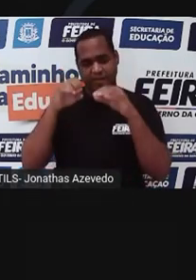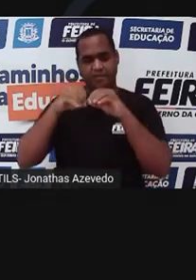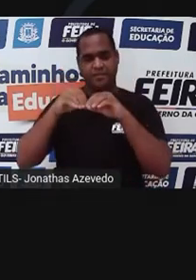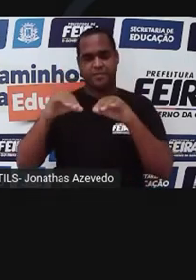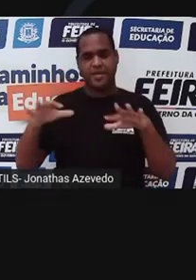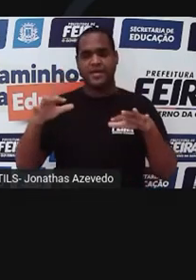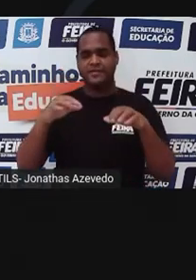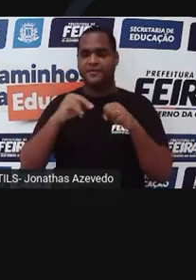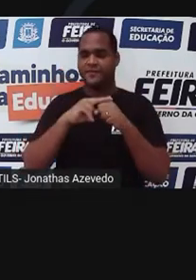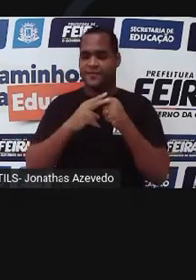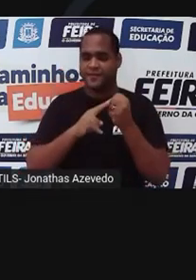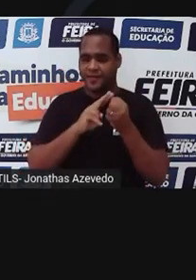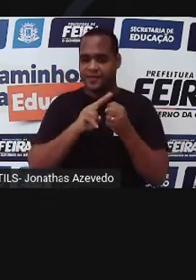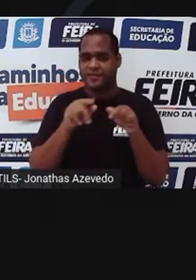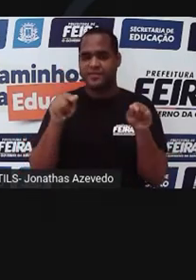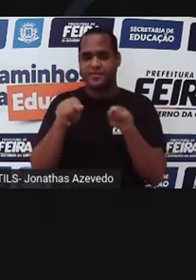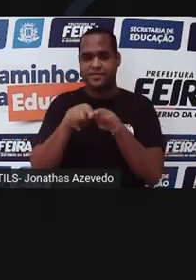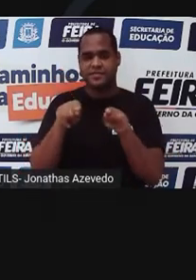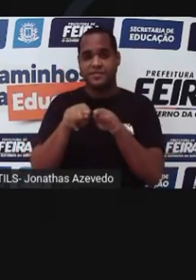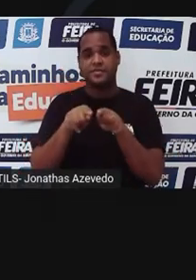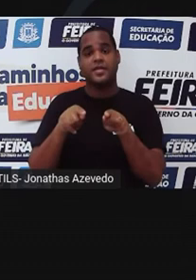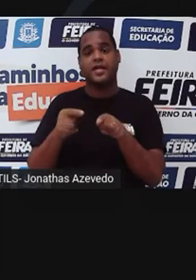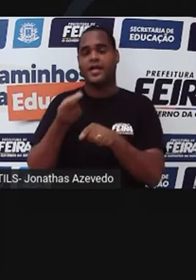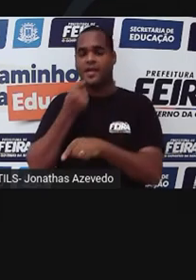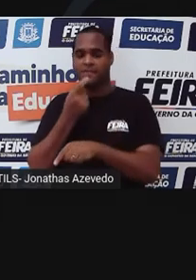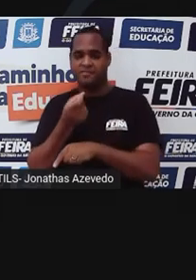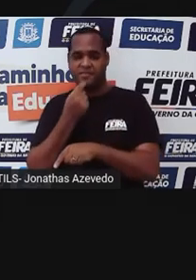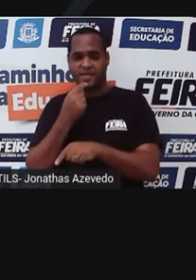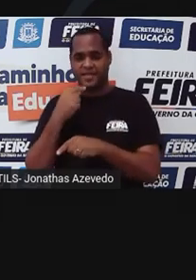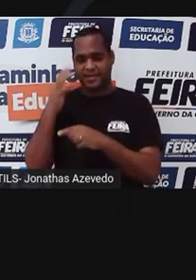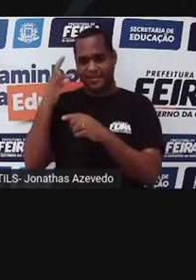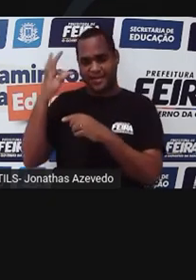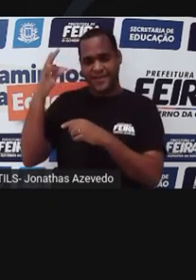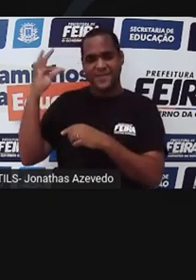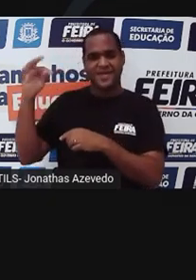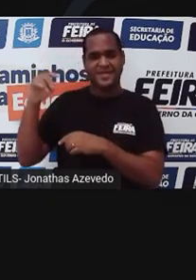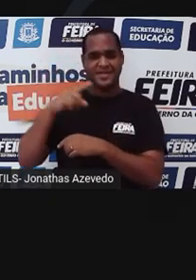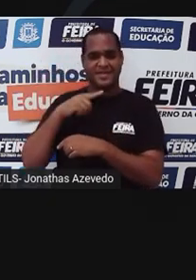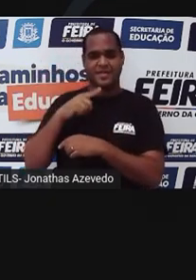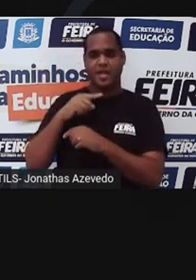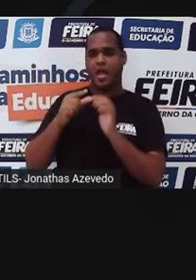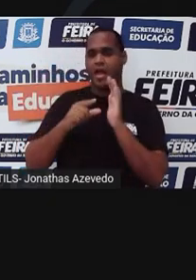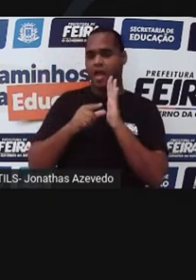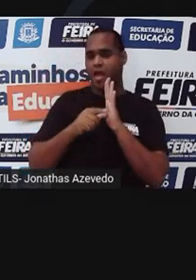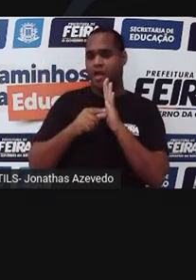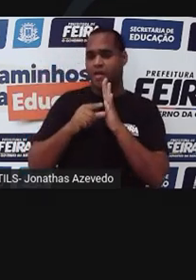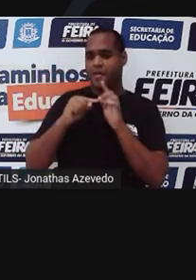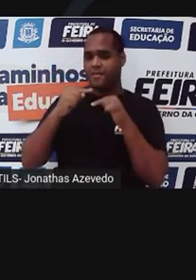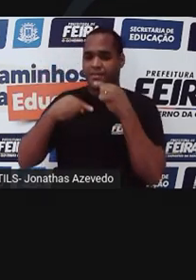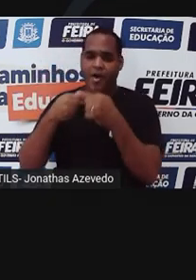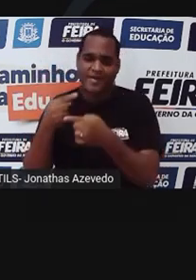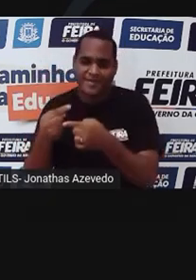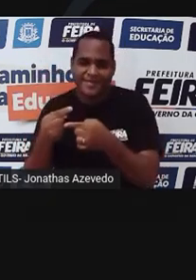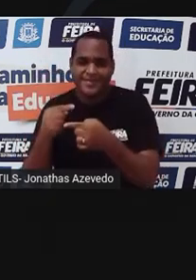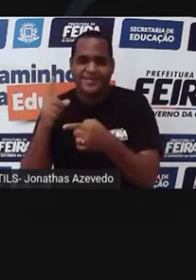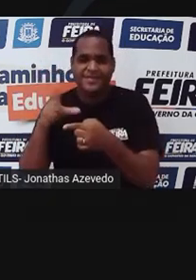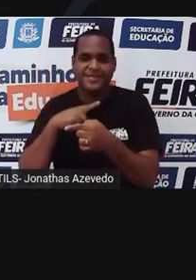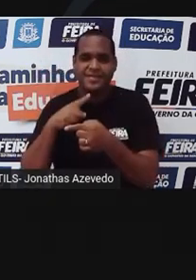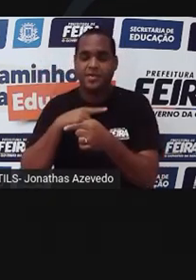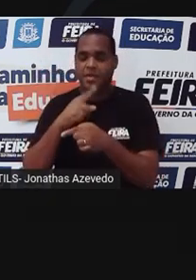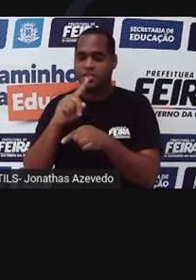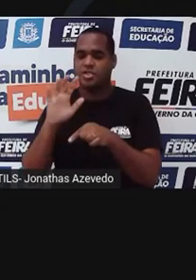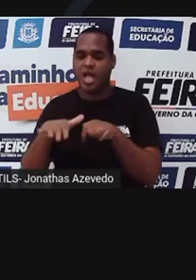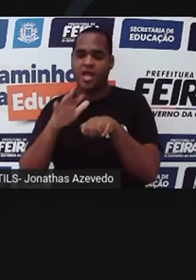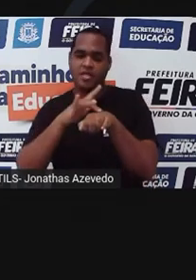do vírus. E os chamados medicamentos para terapia pós-infecção, pós-exposição, aqueles